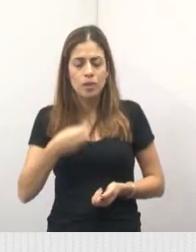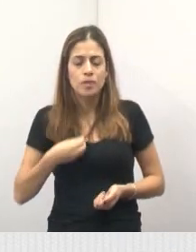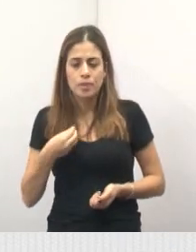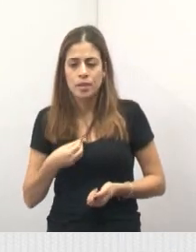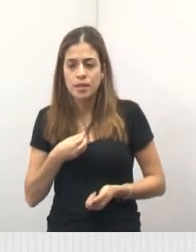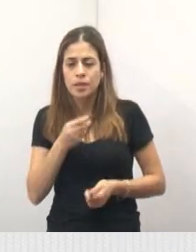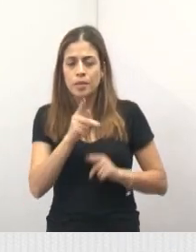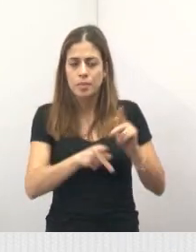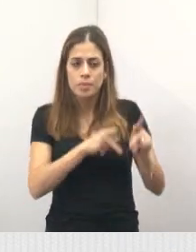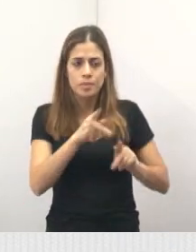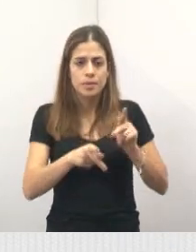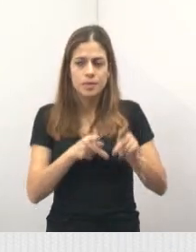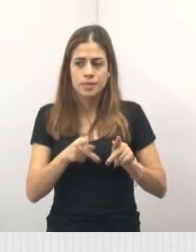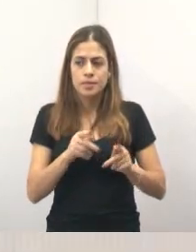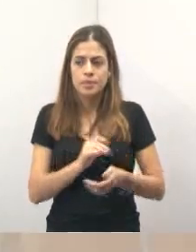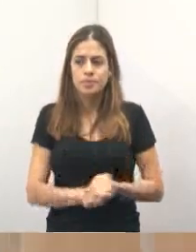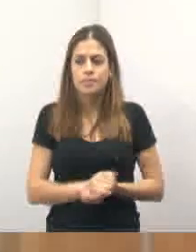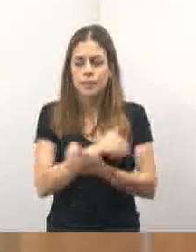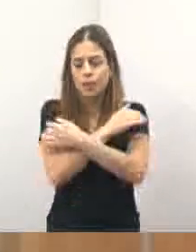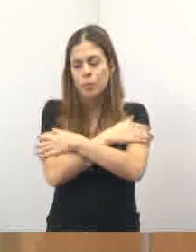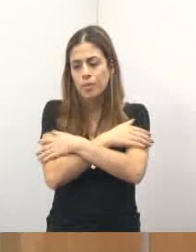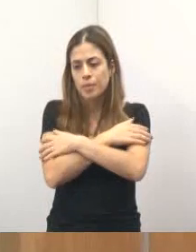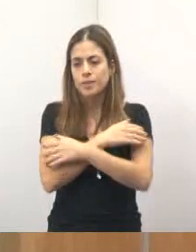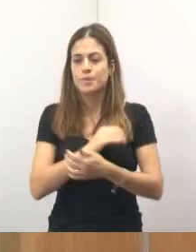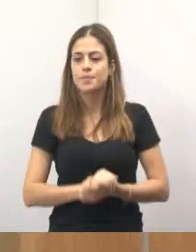qualidade para que as pessoas possam se alimentar. Um abraço.